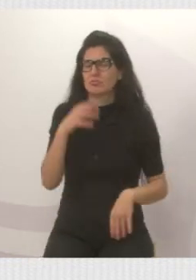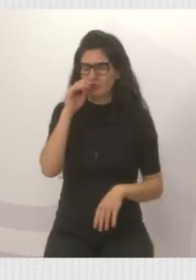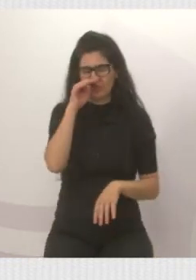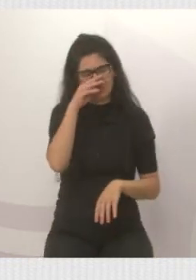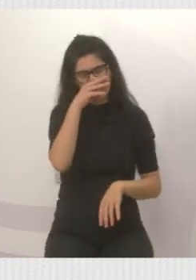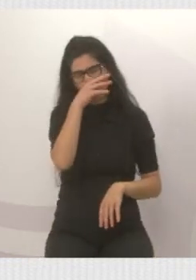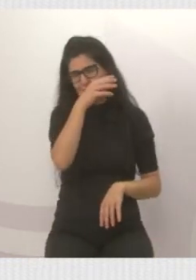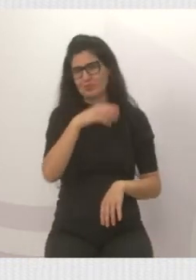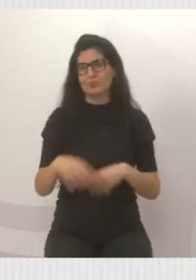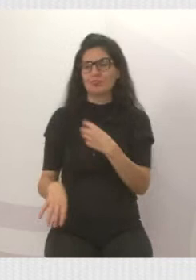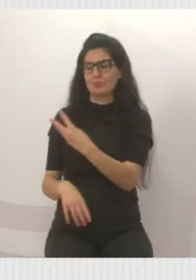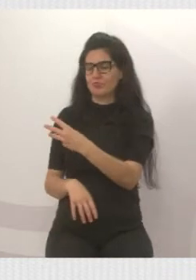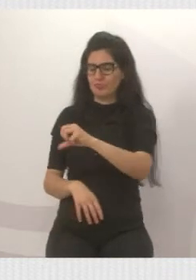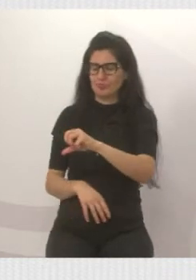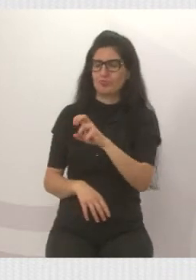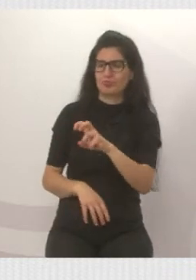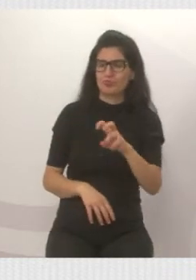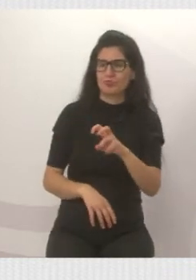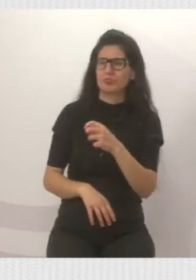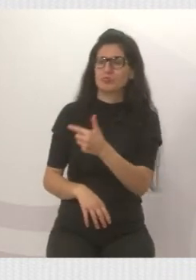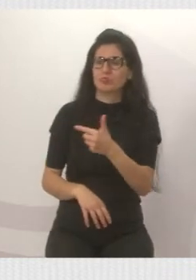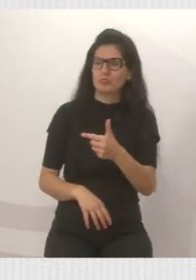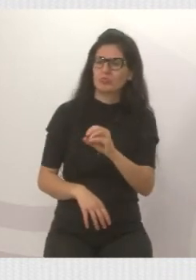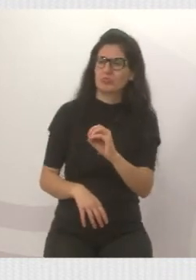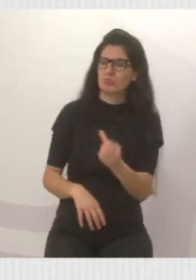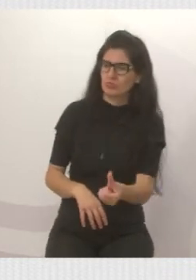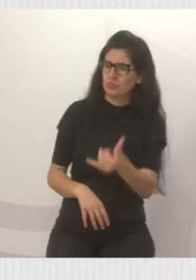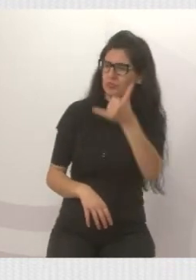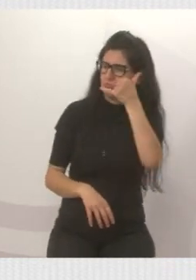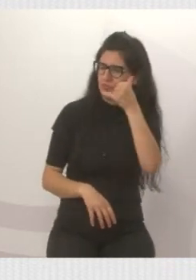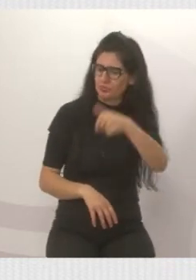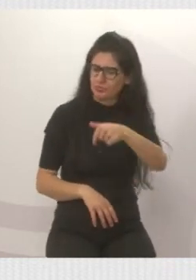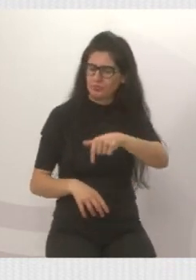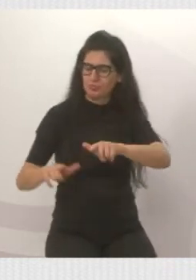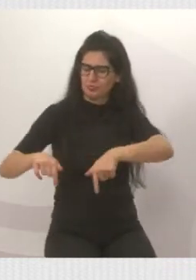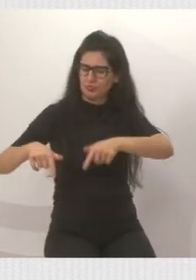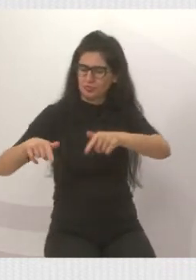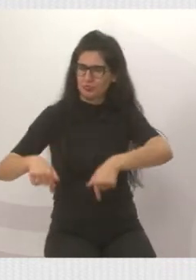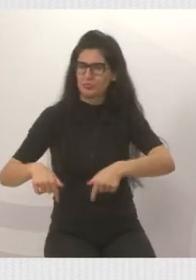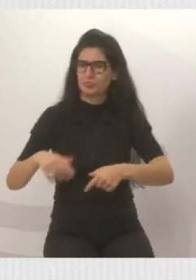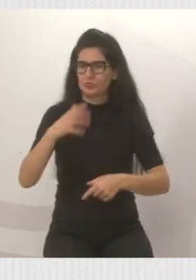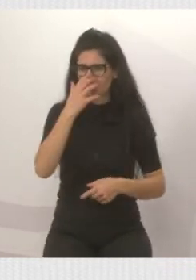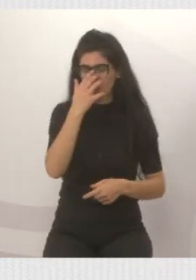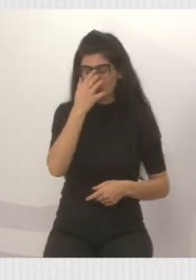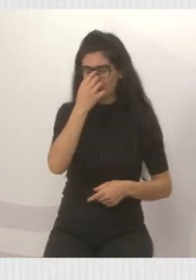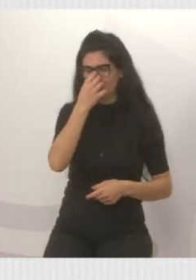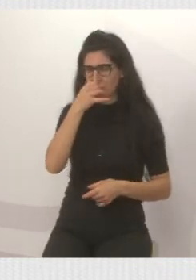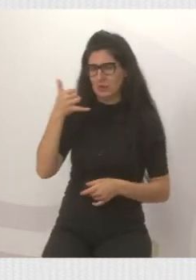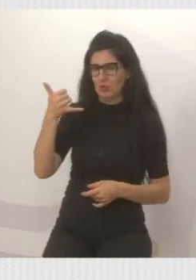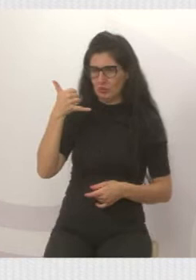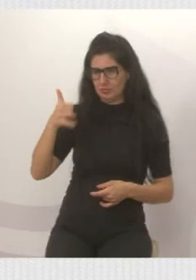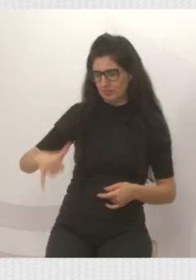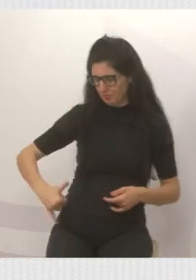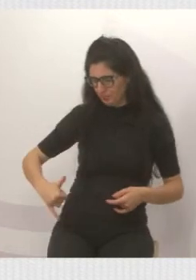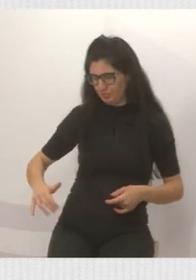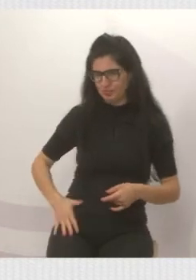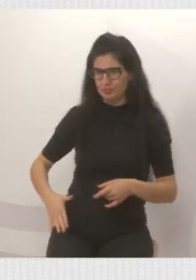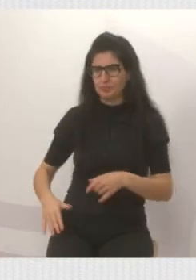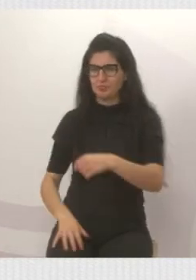3955-2206, do gabinete. O celular que eu carrego no bolso,